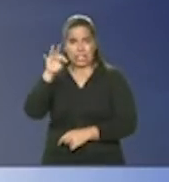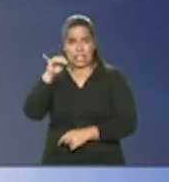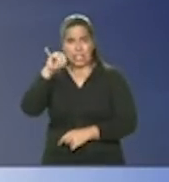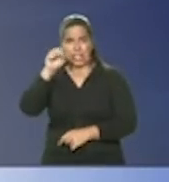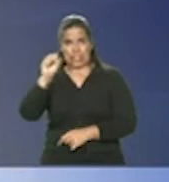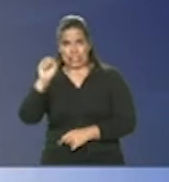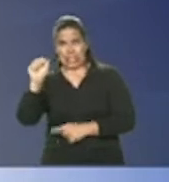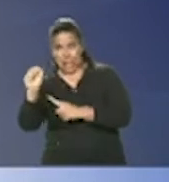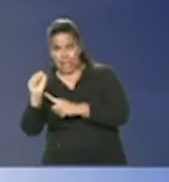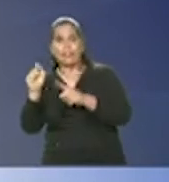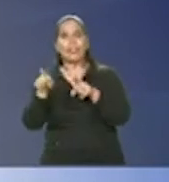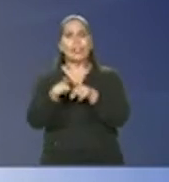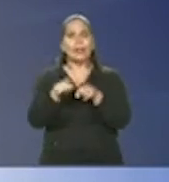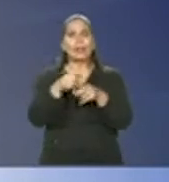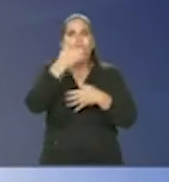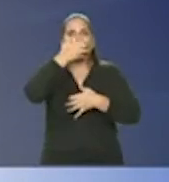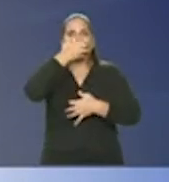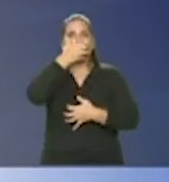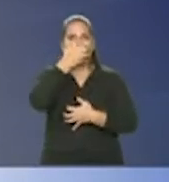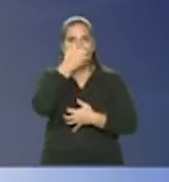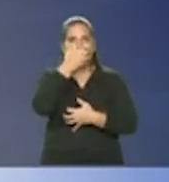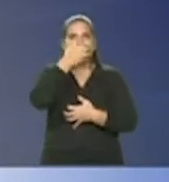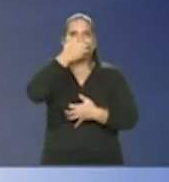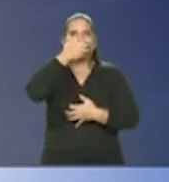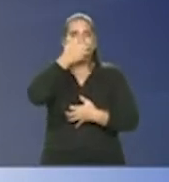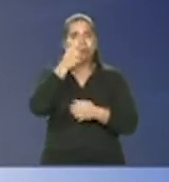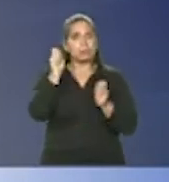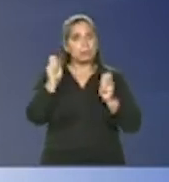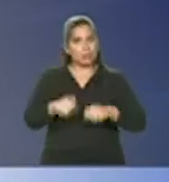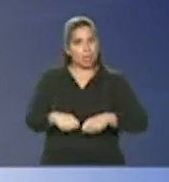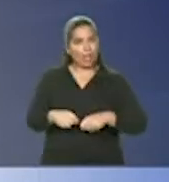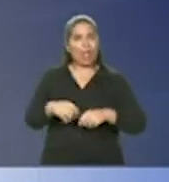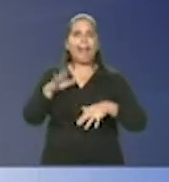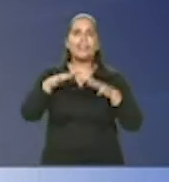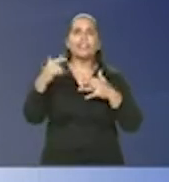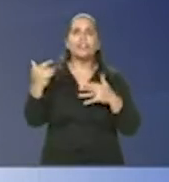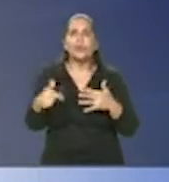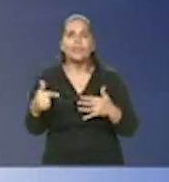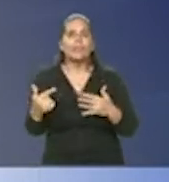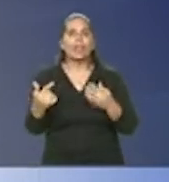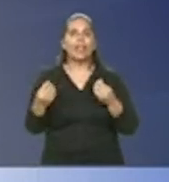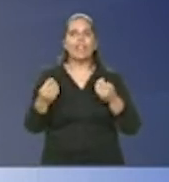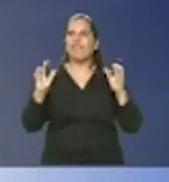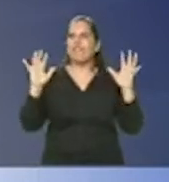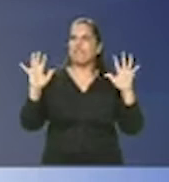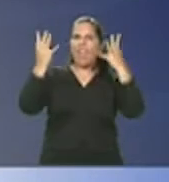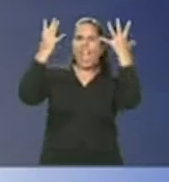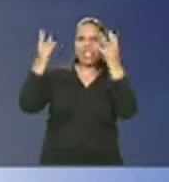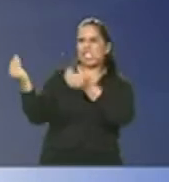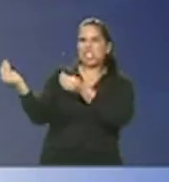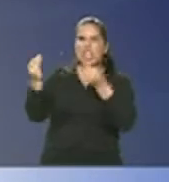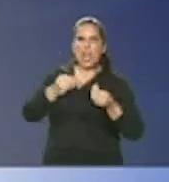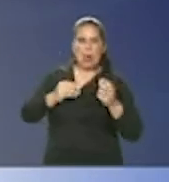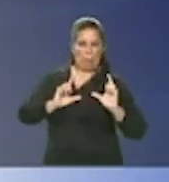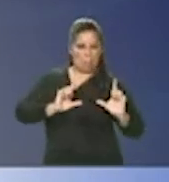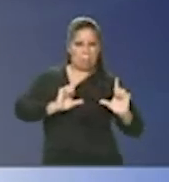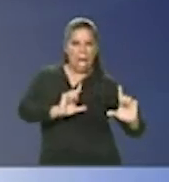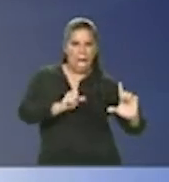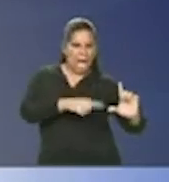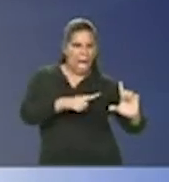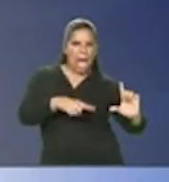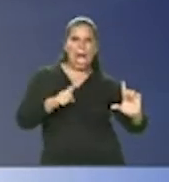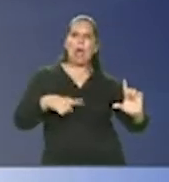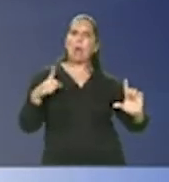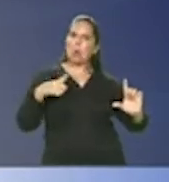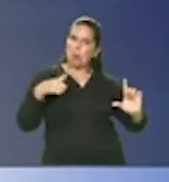que às vezes as pessoas não tem inaugurações não tem aquelas festas o jeito não bota uma placa construído no